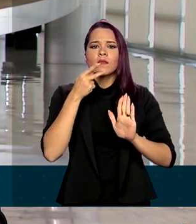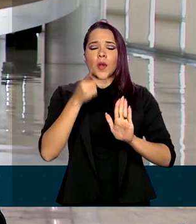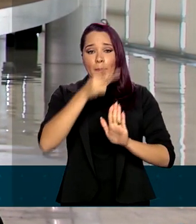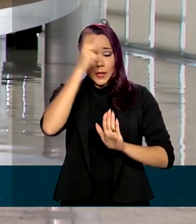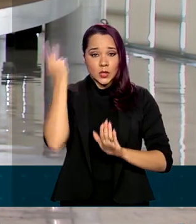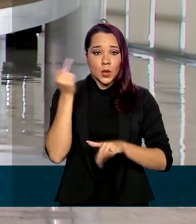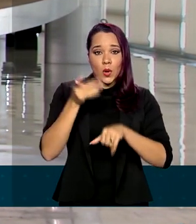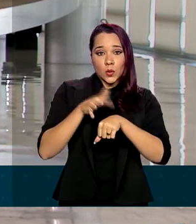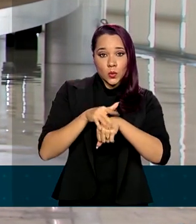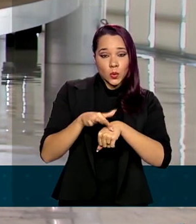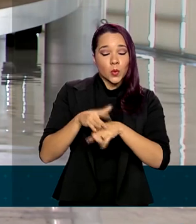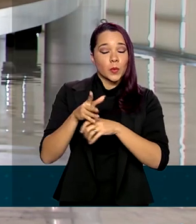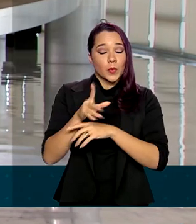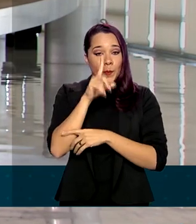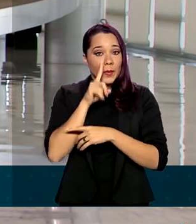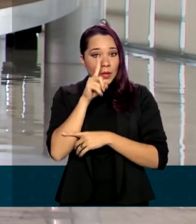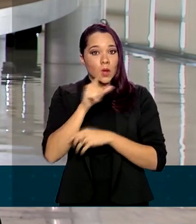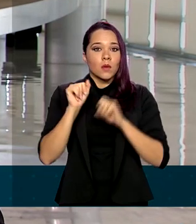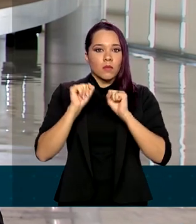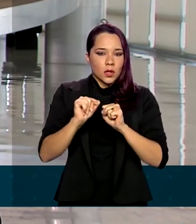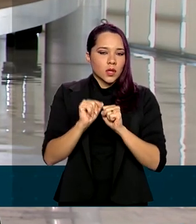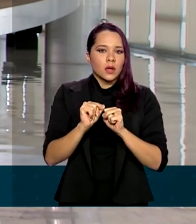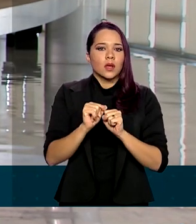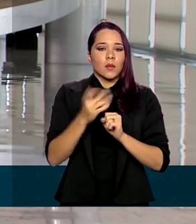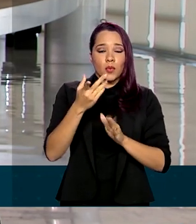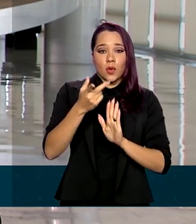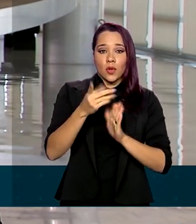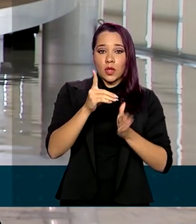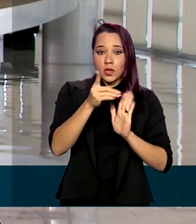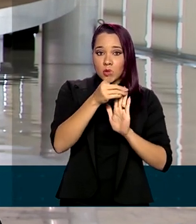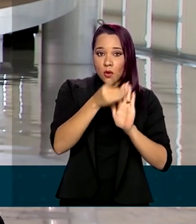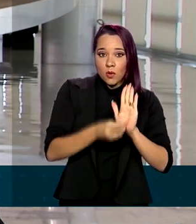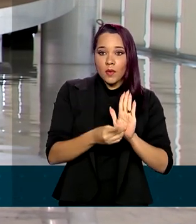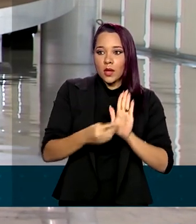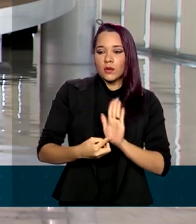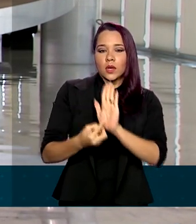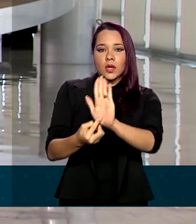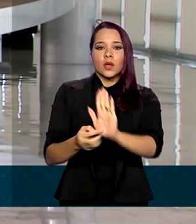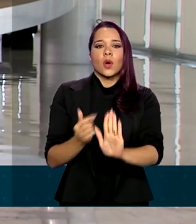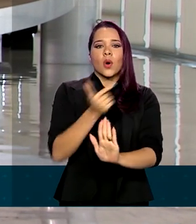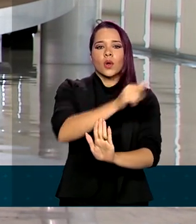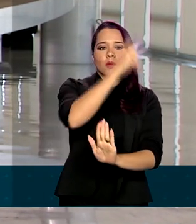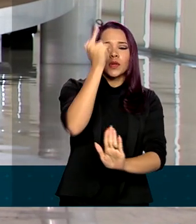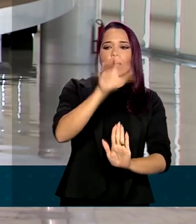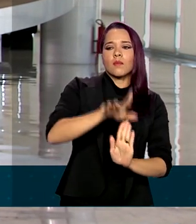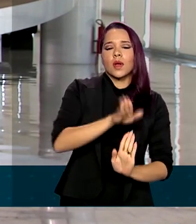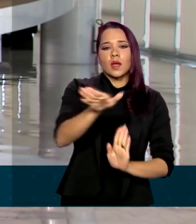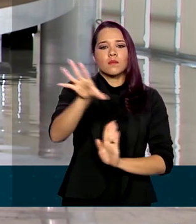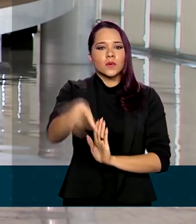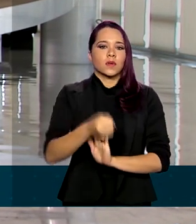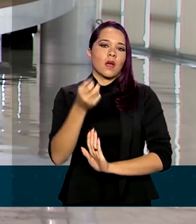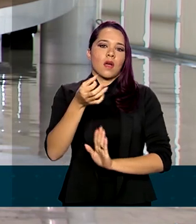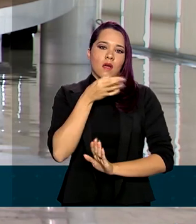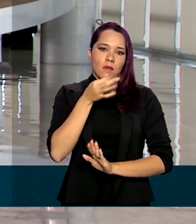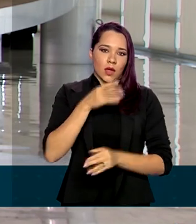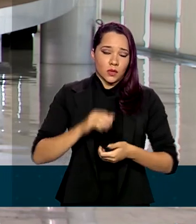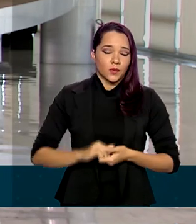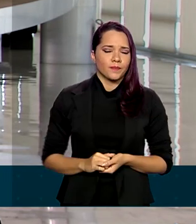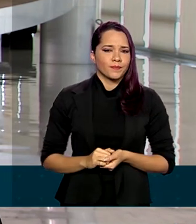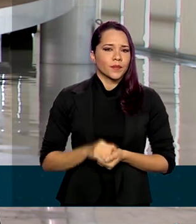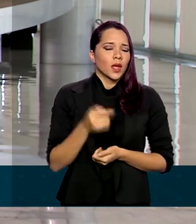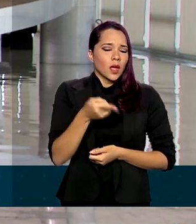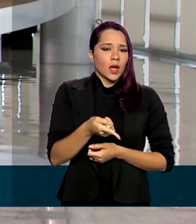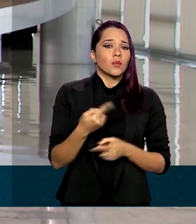pacientes do grupo de risco poderiam, por meio de uma declaração, indicar outras pessoas para a retirada dos medicamentos. O